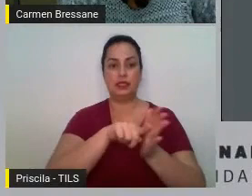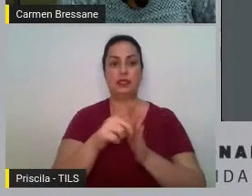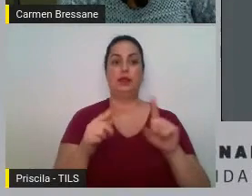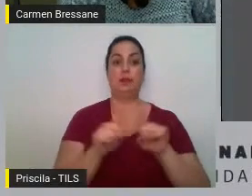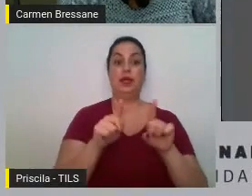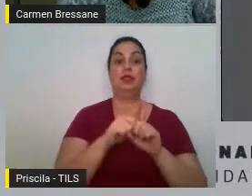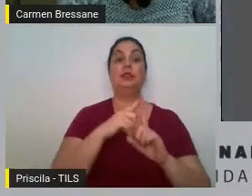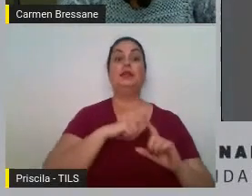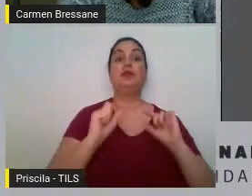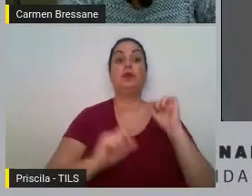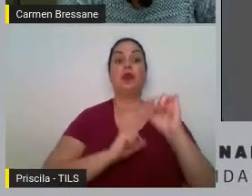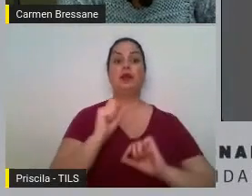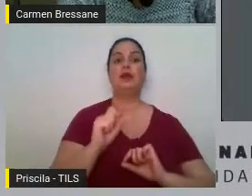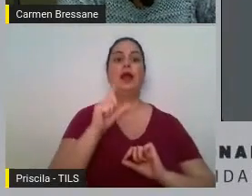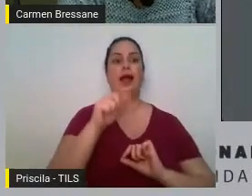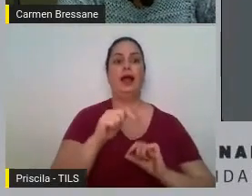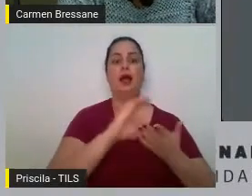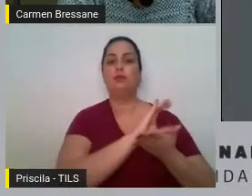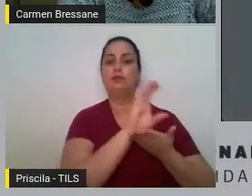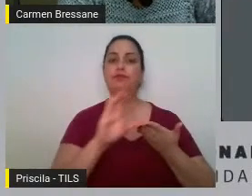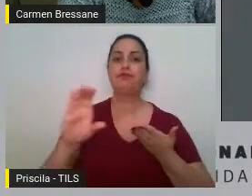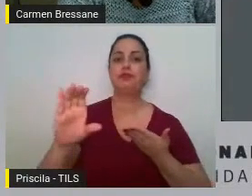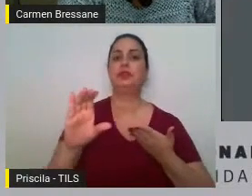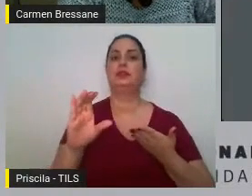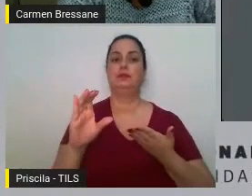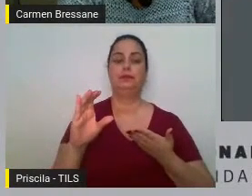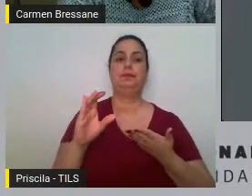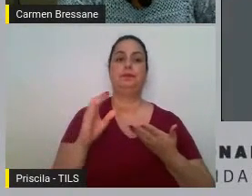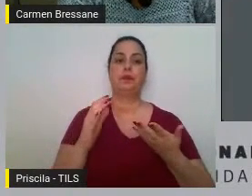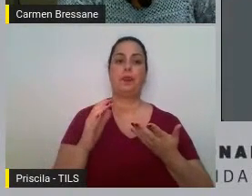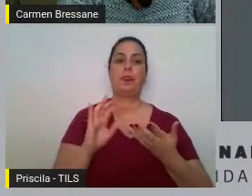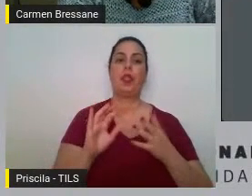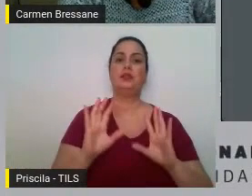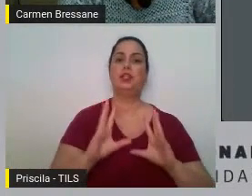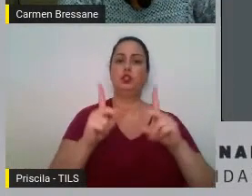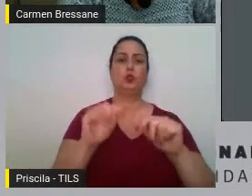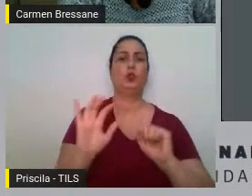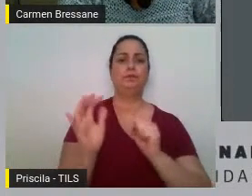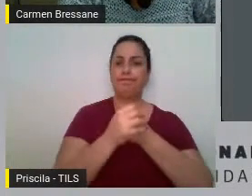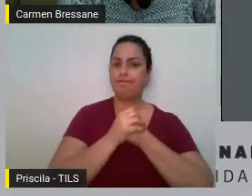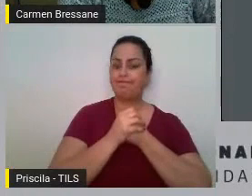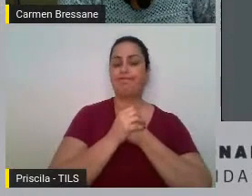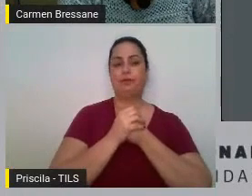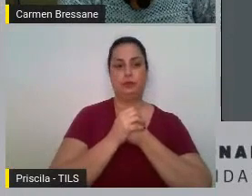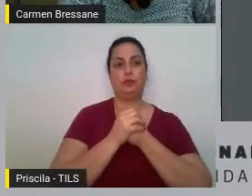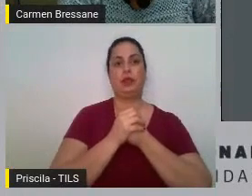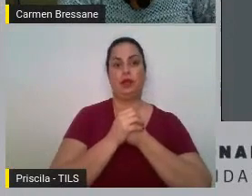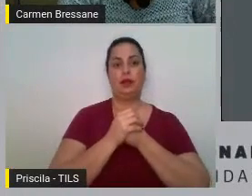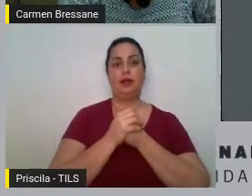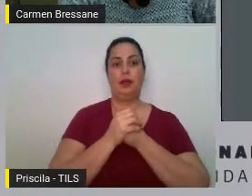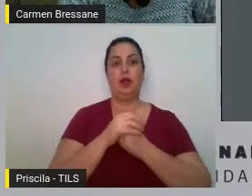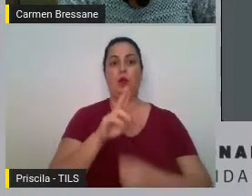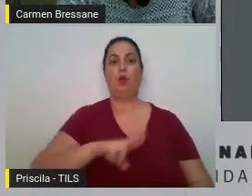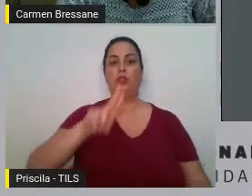de forma escusa durante o percurso do dinheiro pela rede bancária.